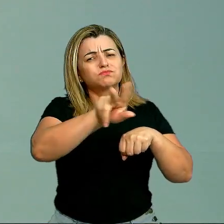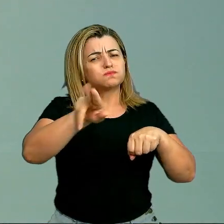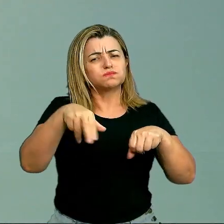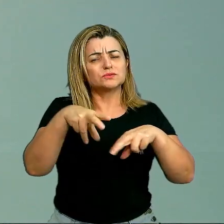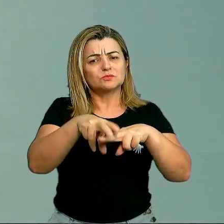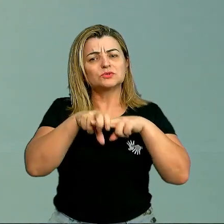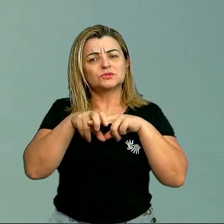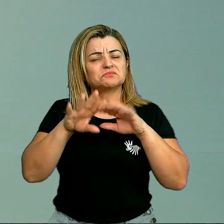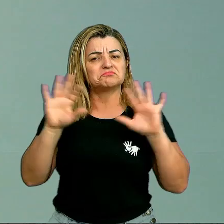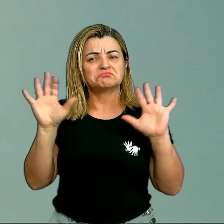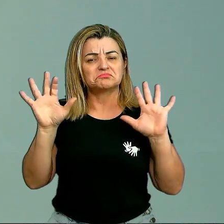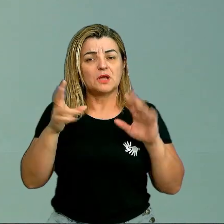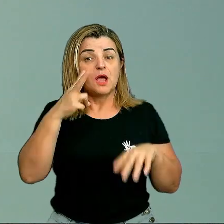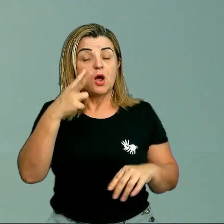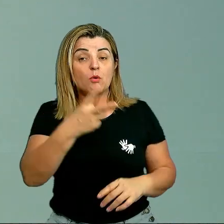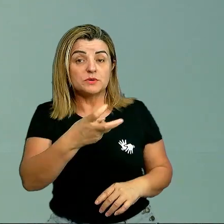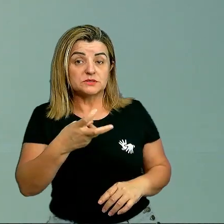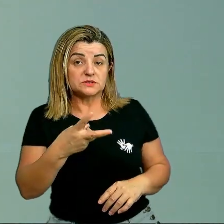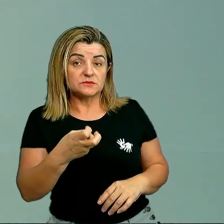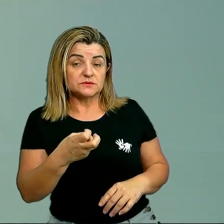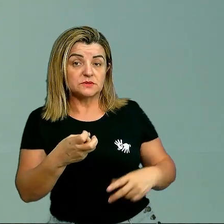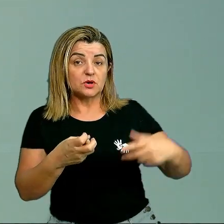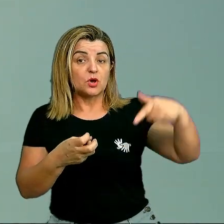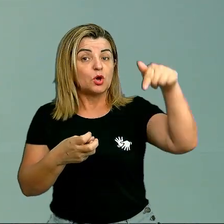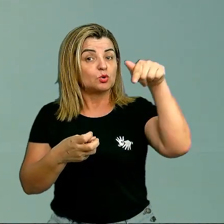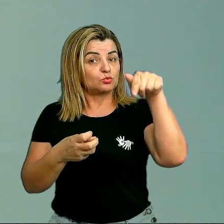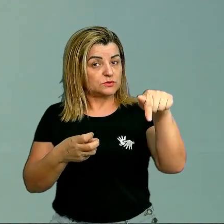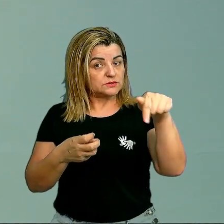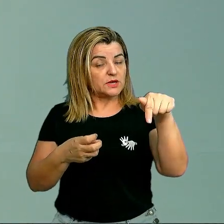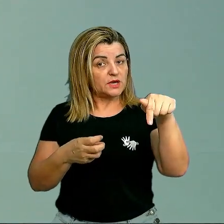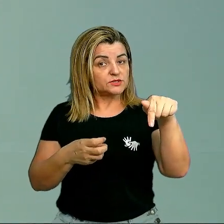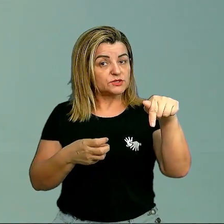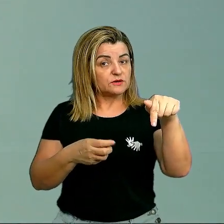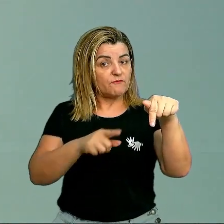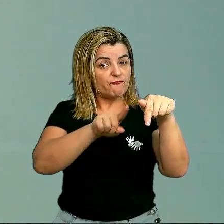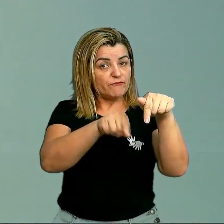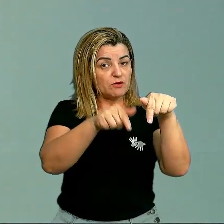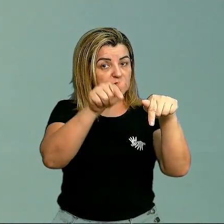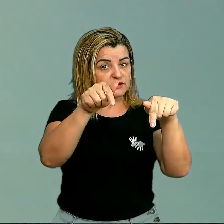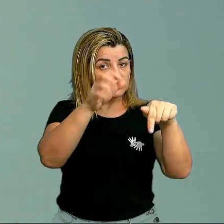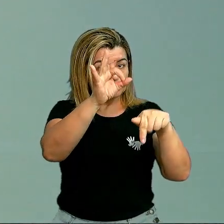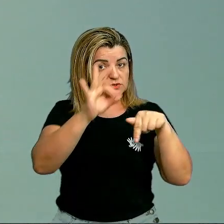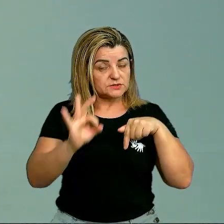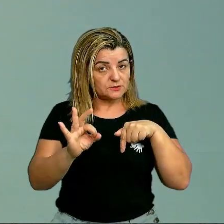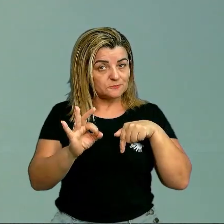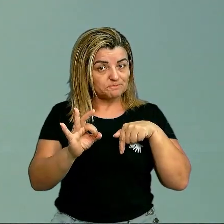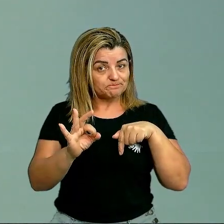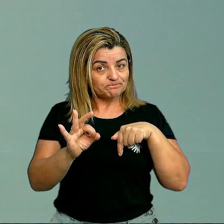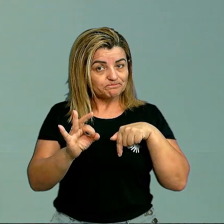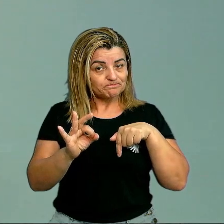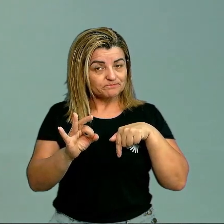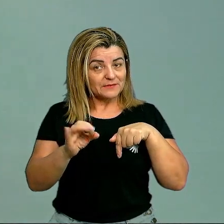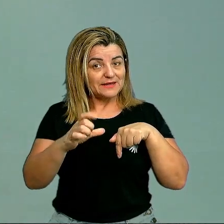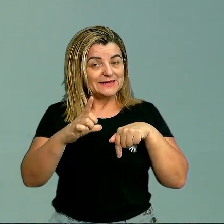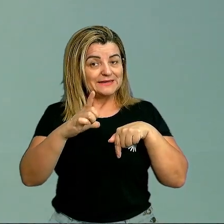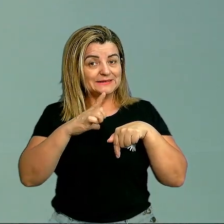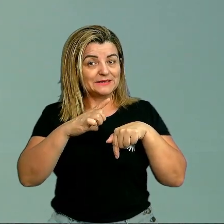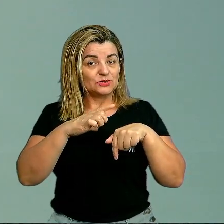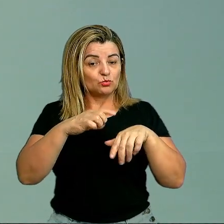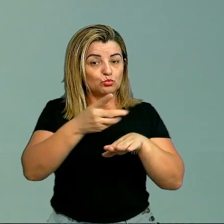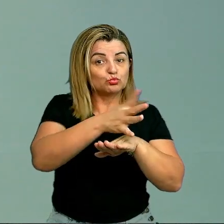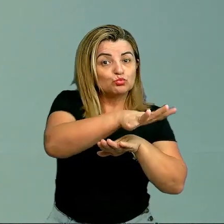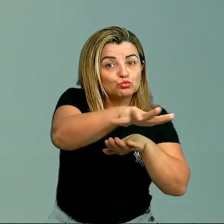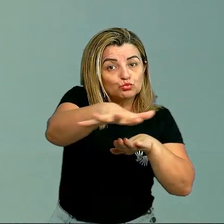podemos observar que dos 7,7%. Nós tornamos ele num